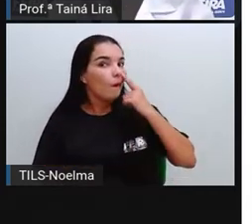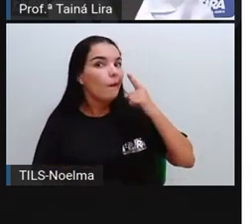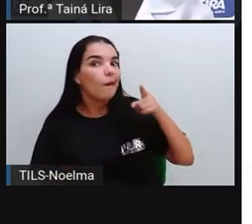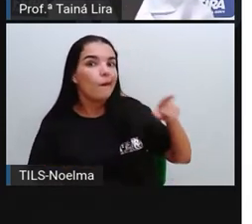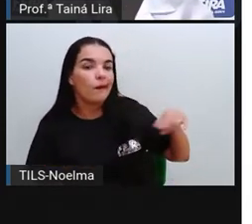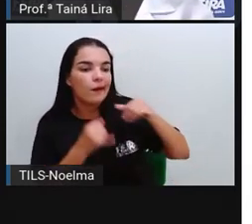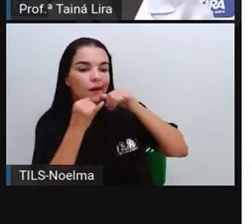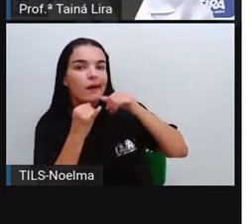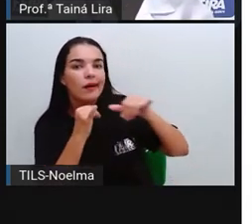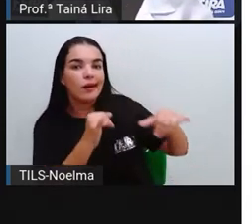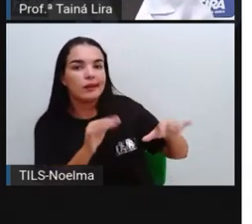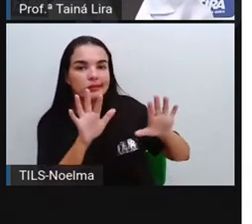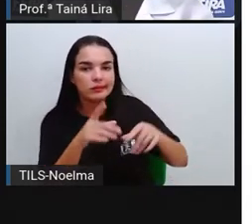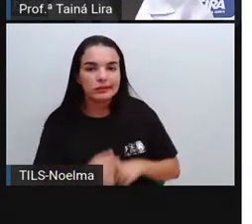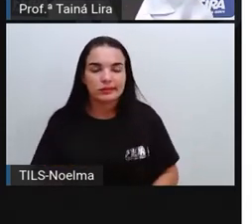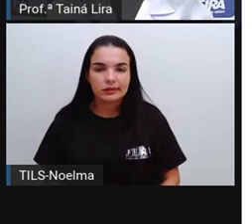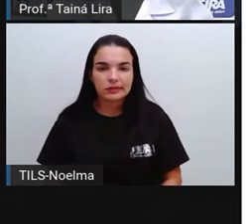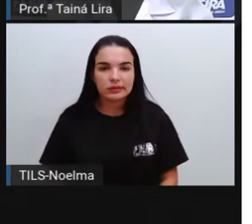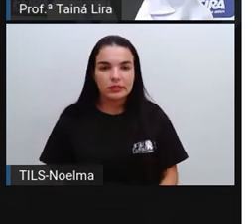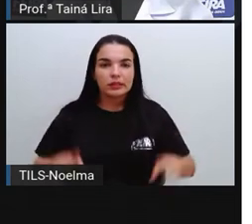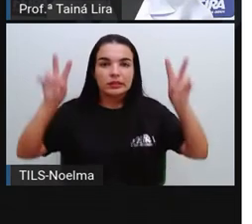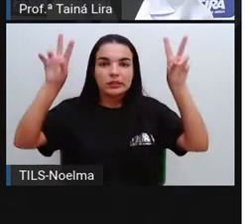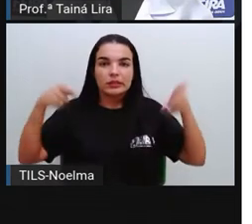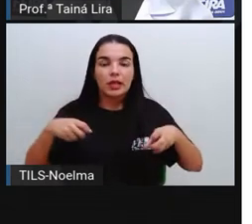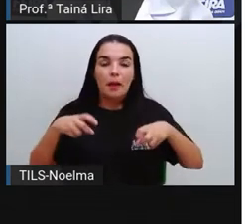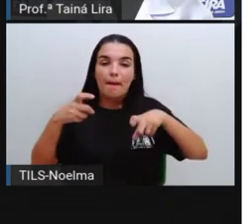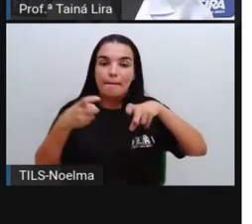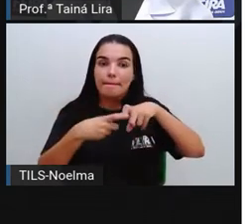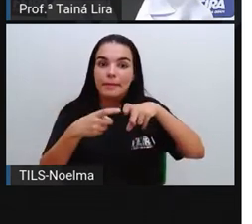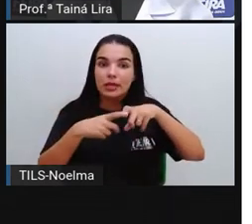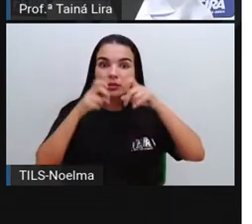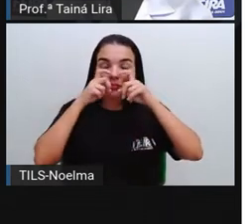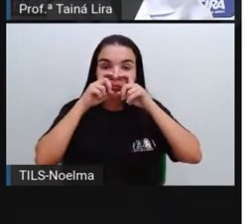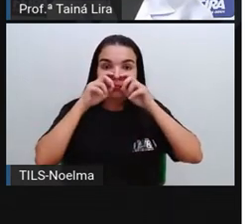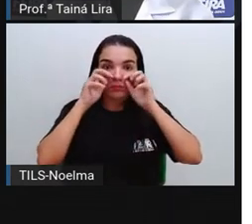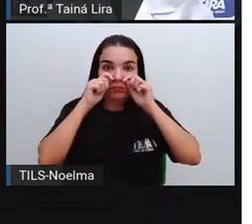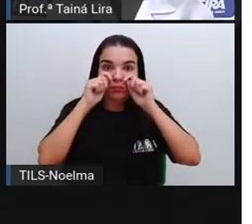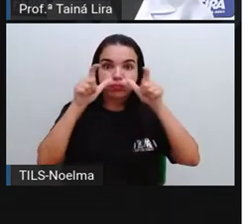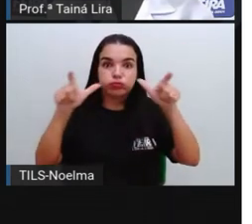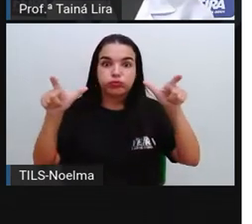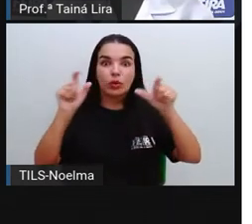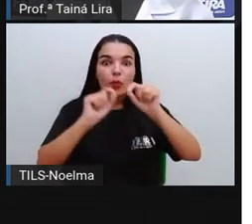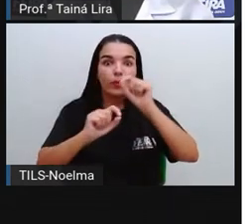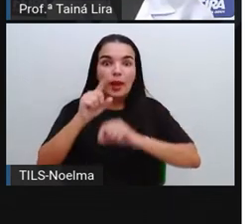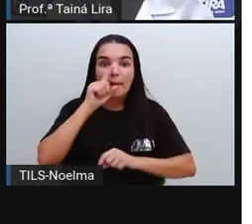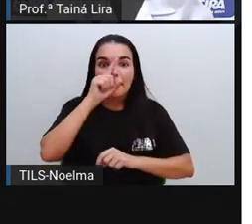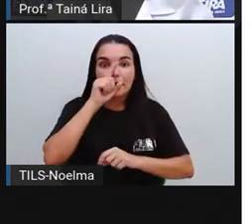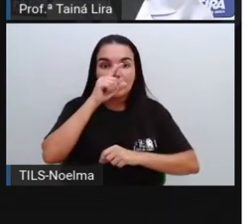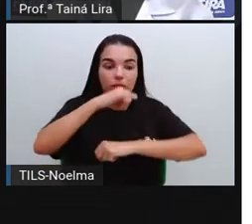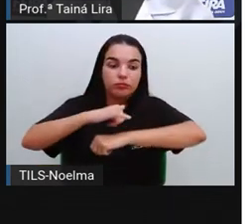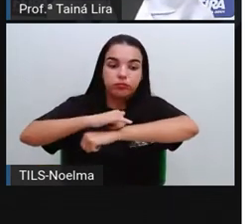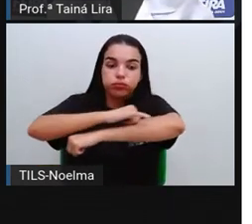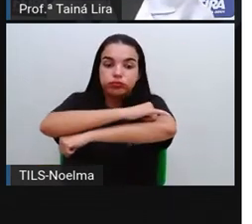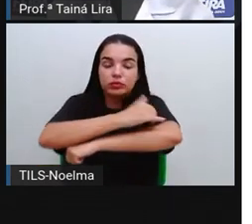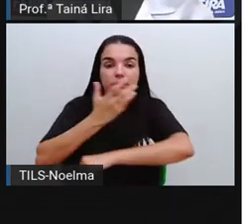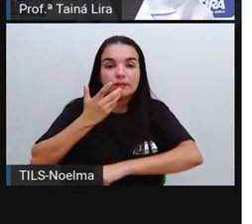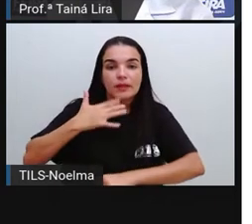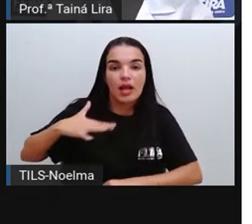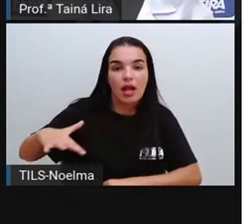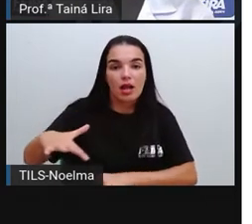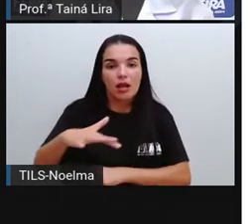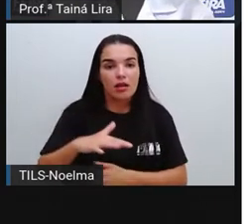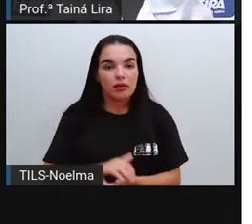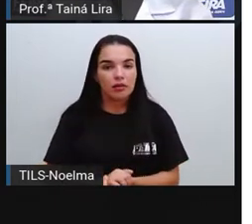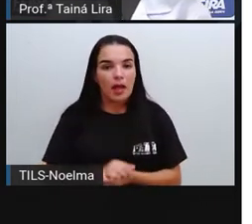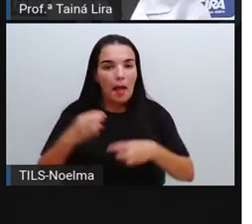né? Médico alerta sobre riscos da obesidade infantil. Ministério da Saúde estima